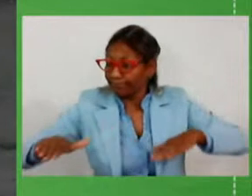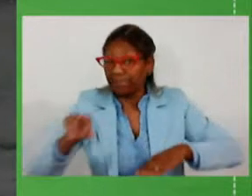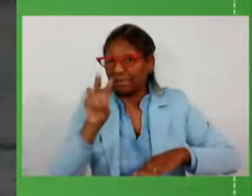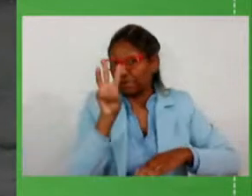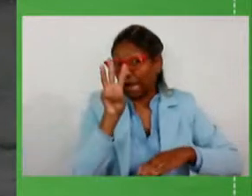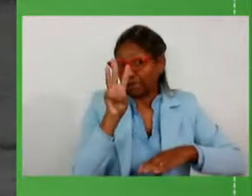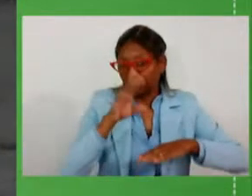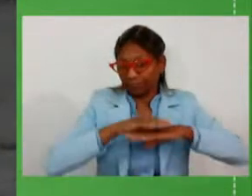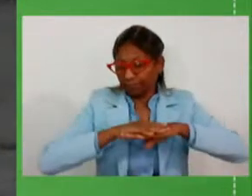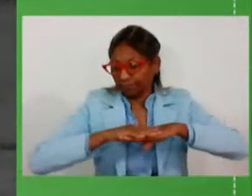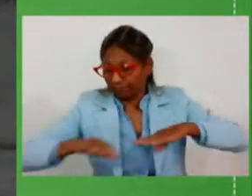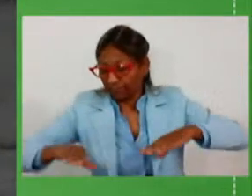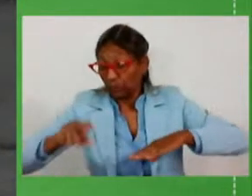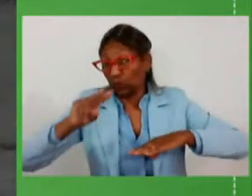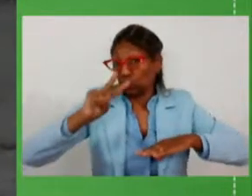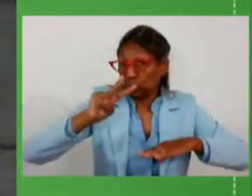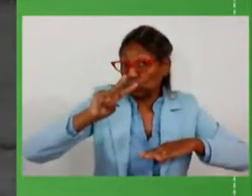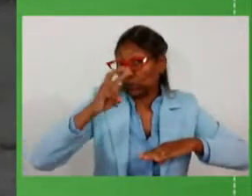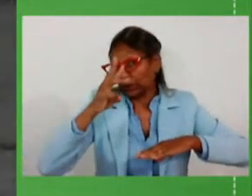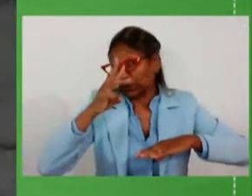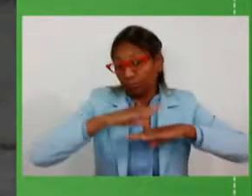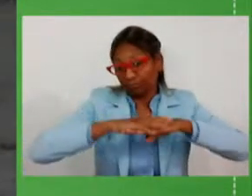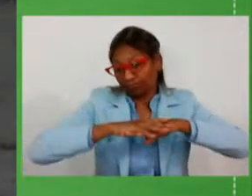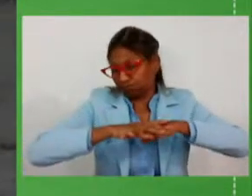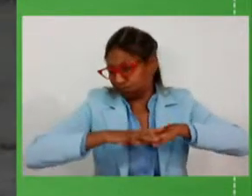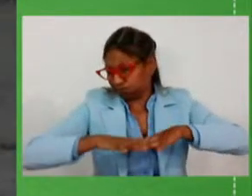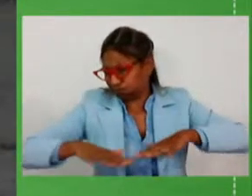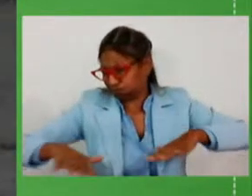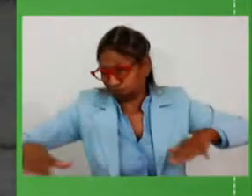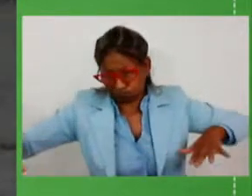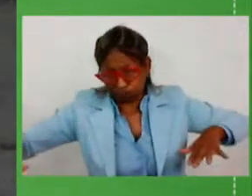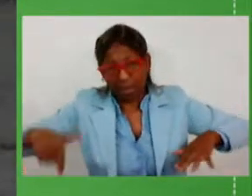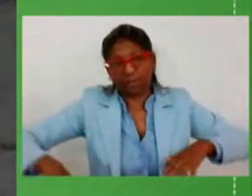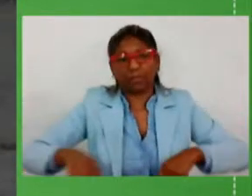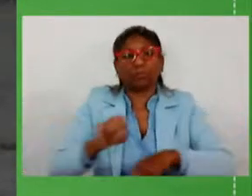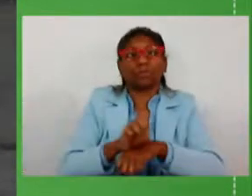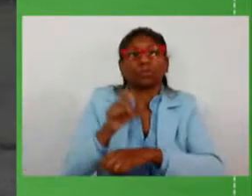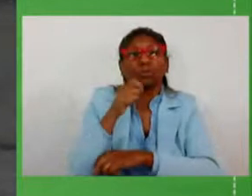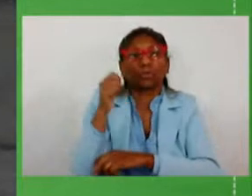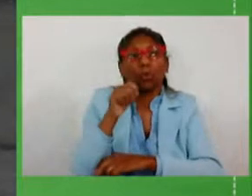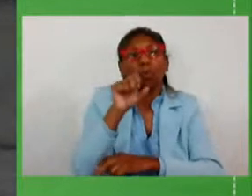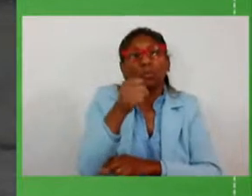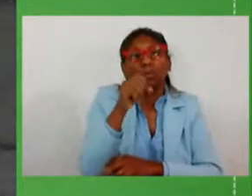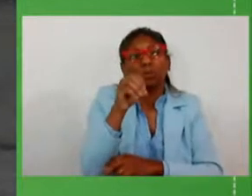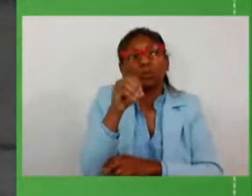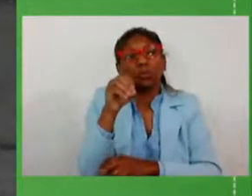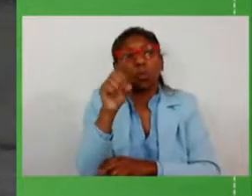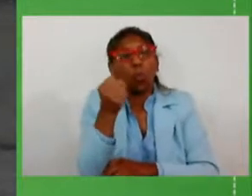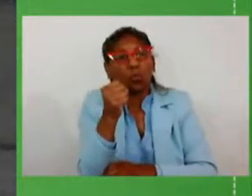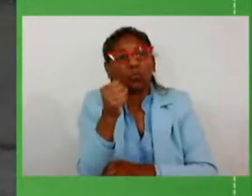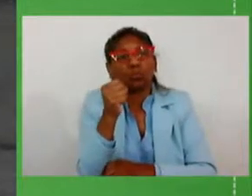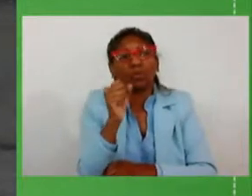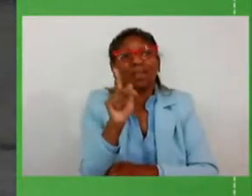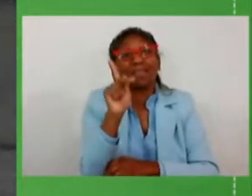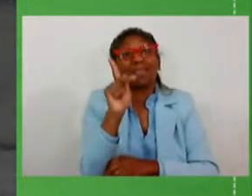duplicada ou triplicada aqui no nosso Estado, são 808 quilômetros de acostamentos que deverão